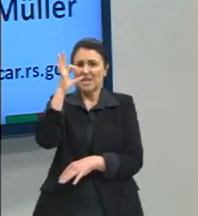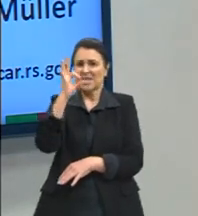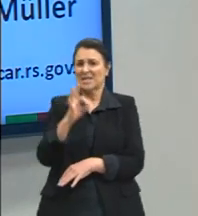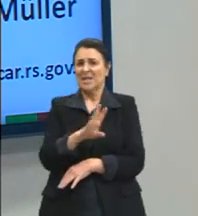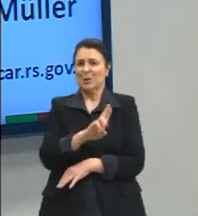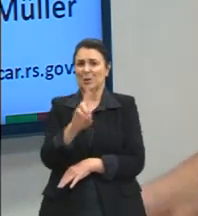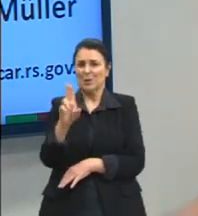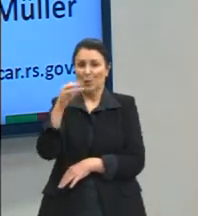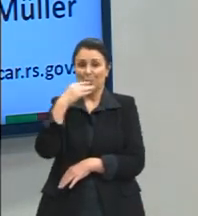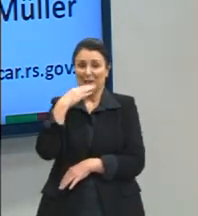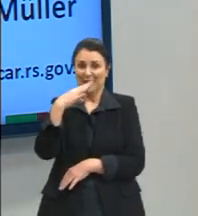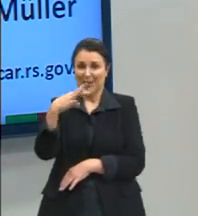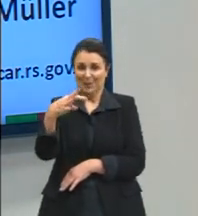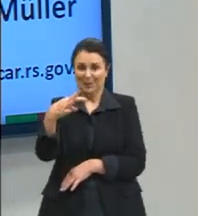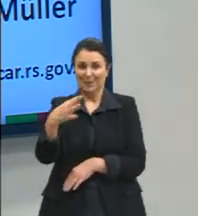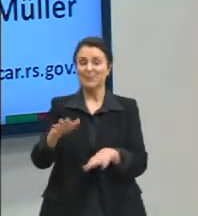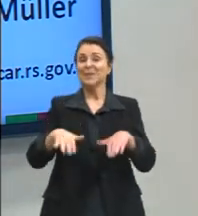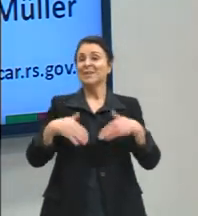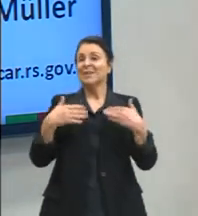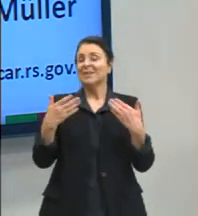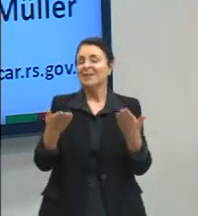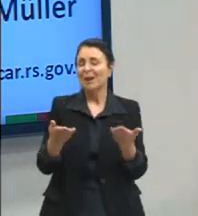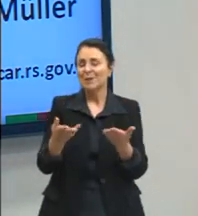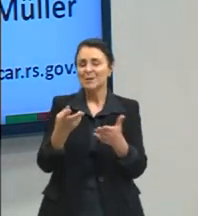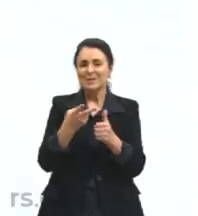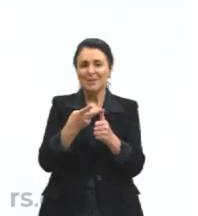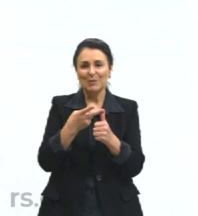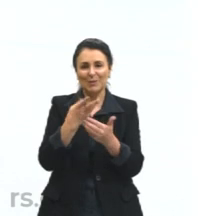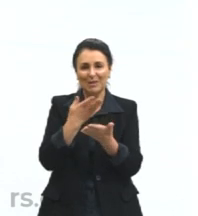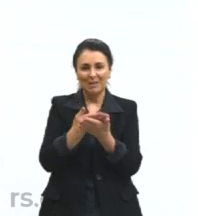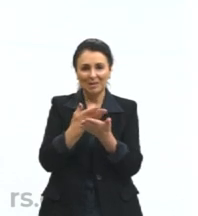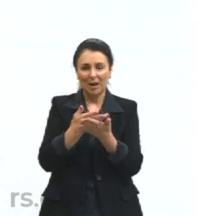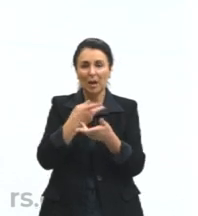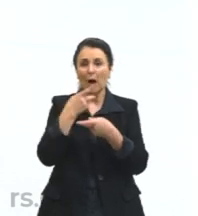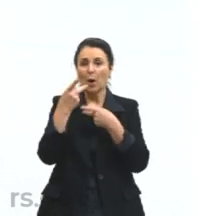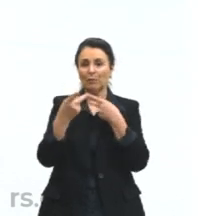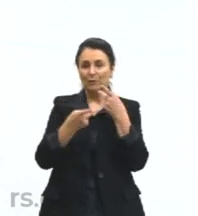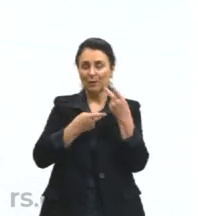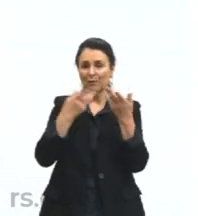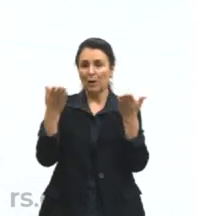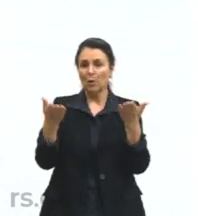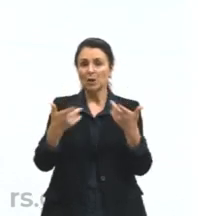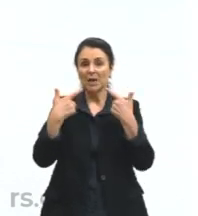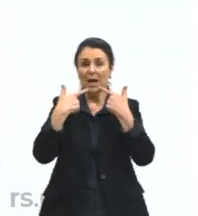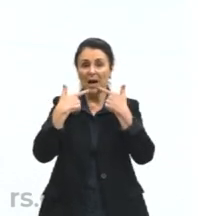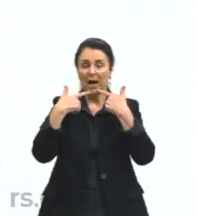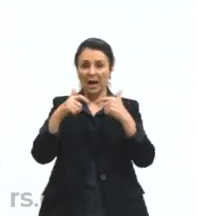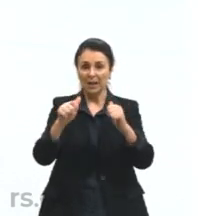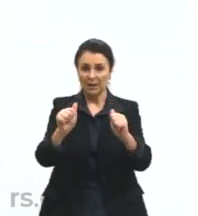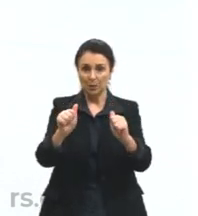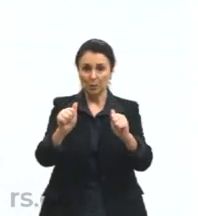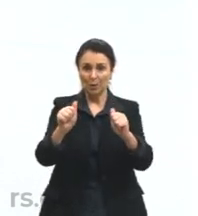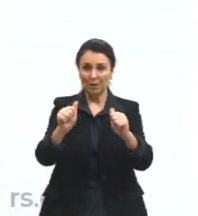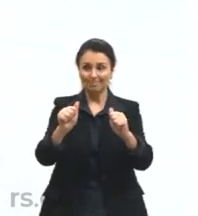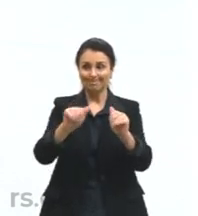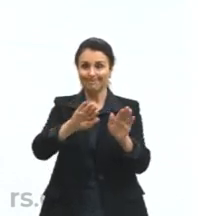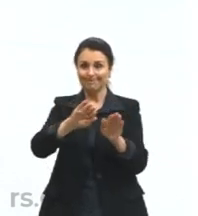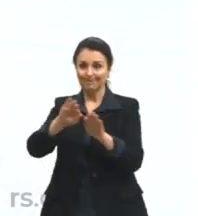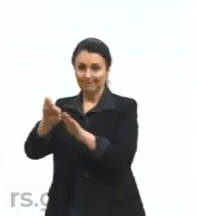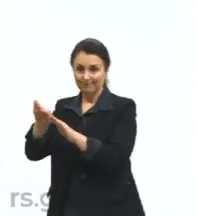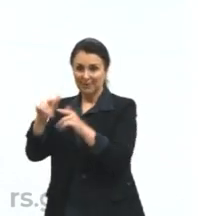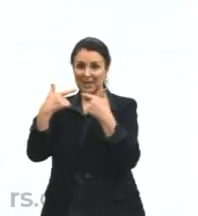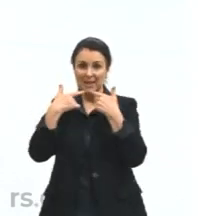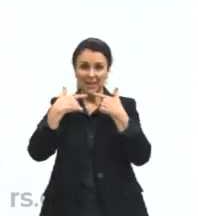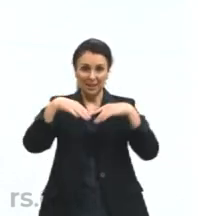chegamos, então, para a nossa segunda aula. Hoje, a gente vai falar um pouquinho sobre língua e linguagem. Lembrando